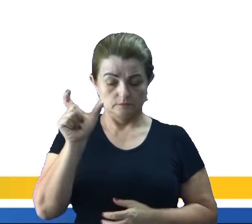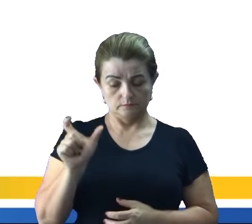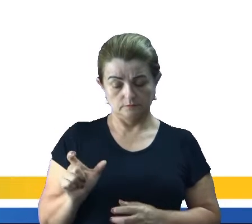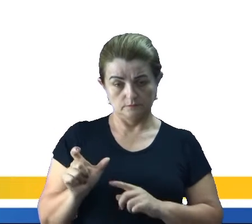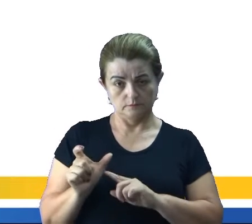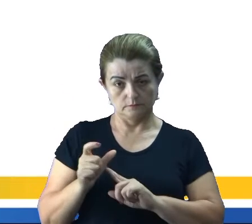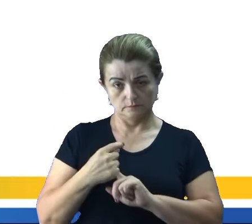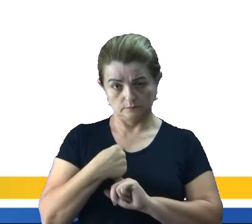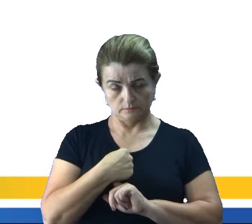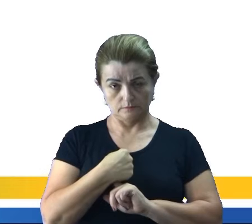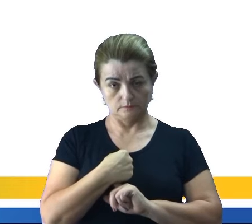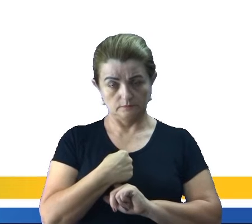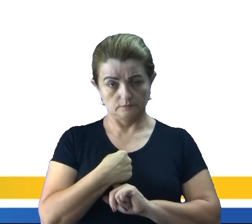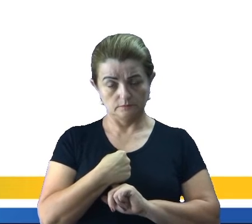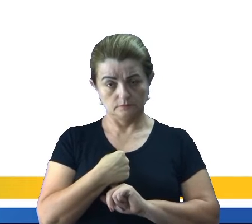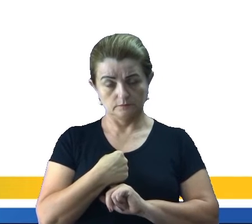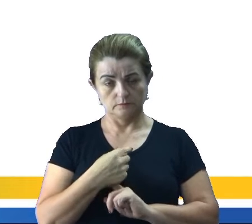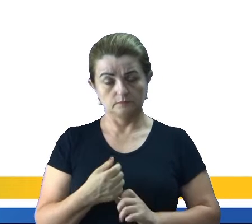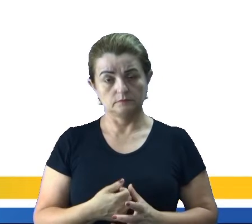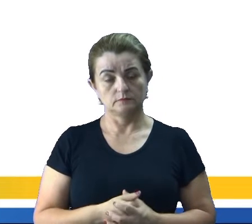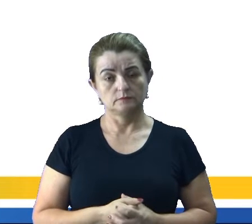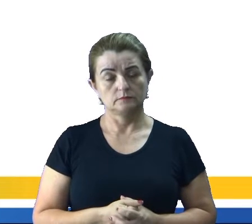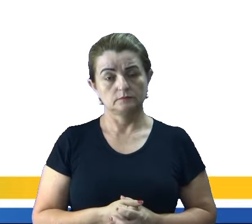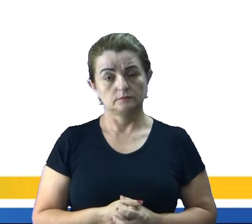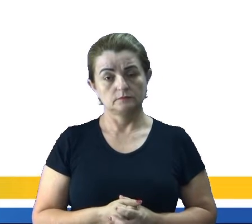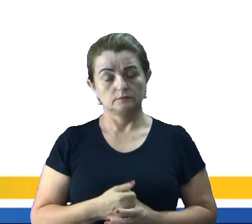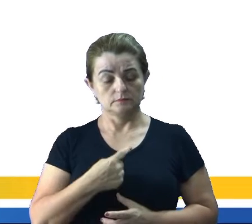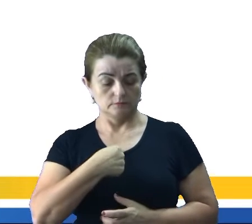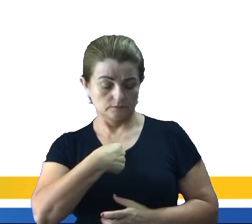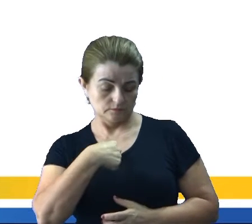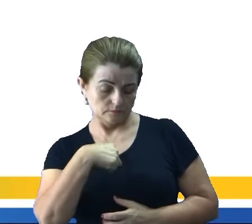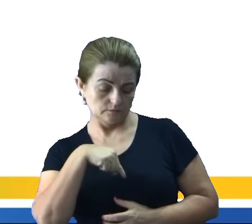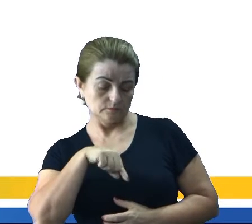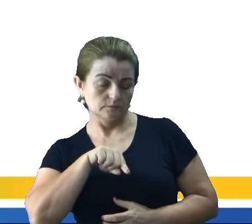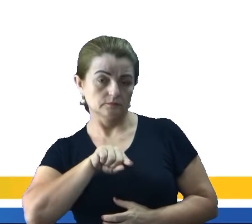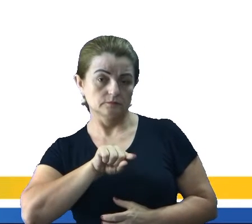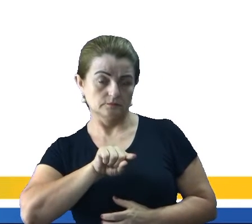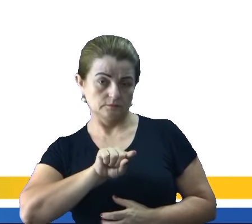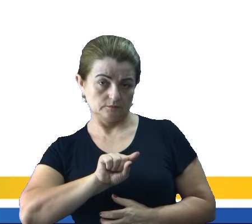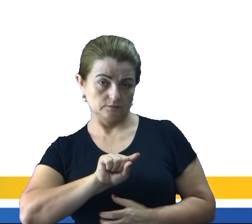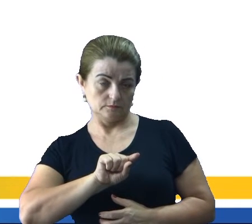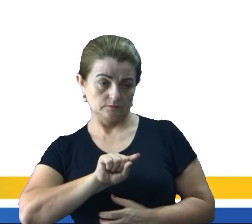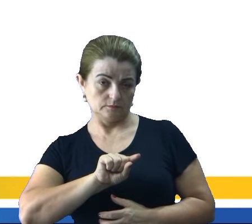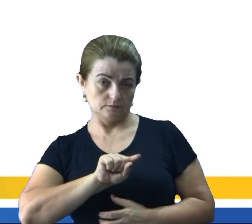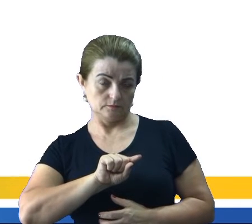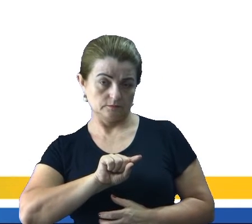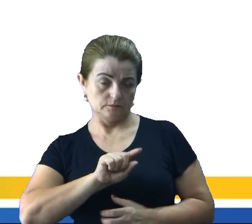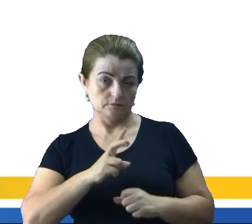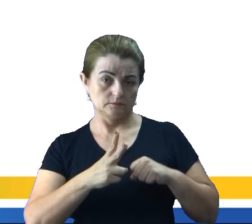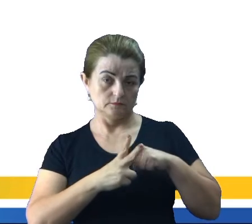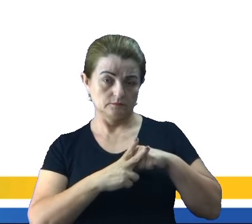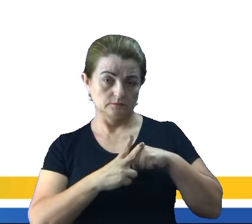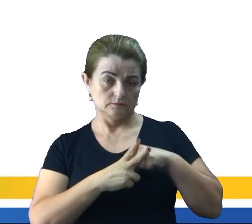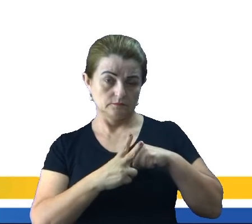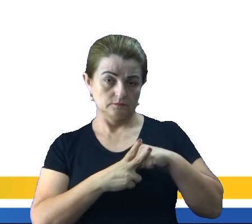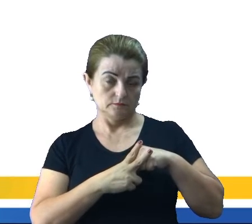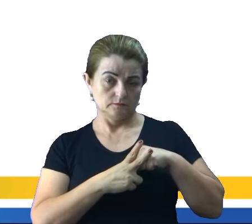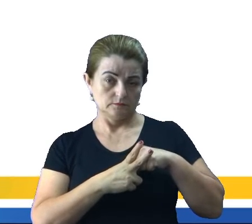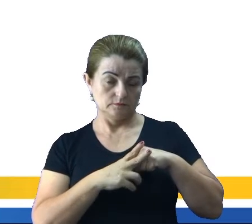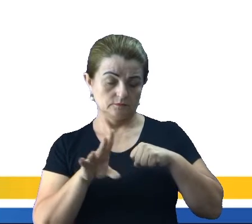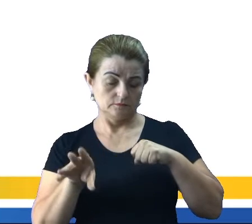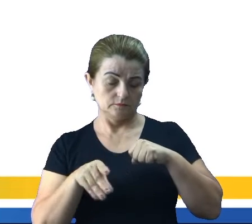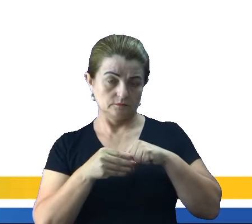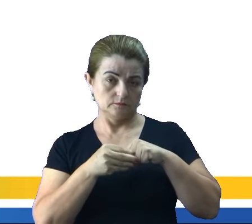O will, né Que significa eu vou E O verbo E o